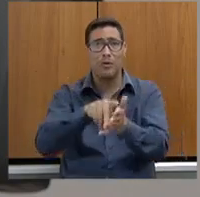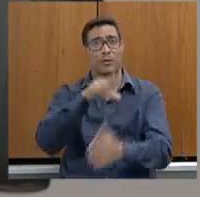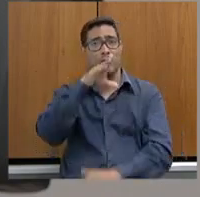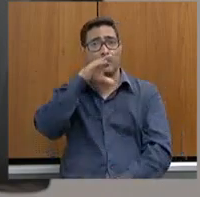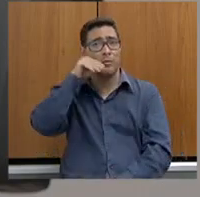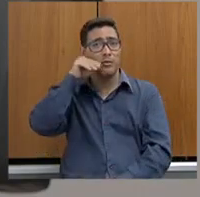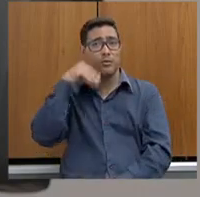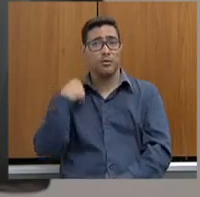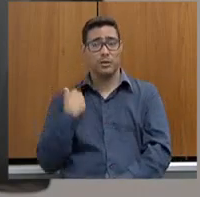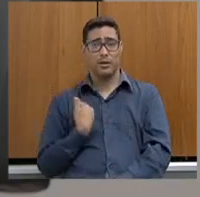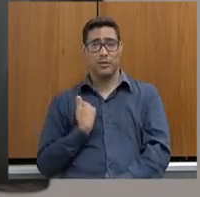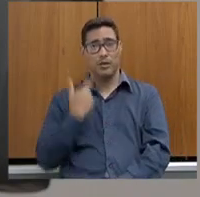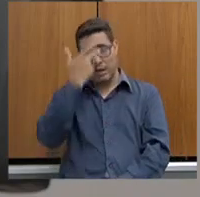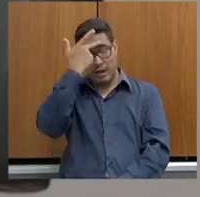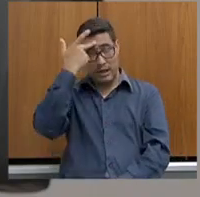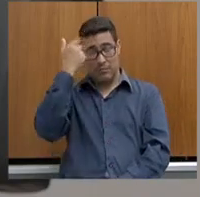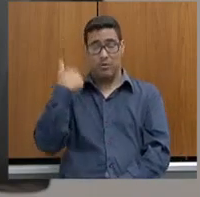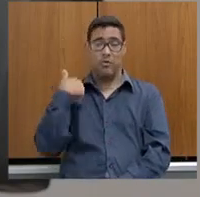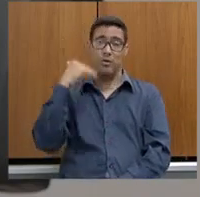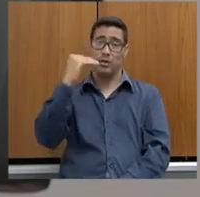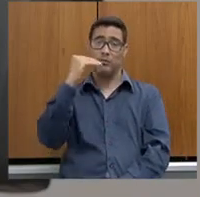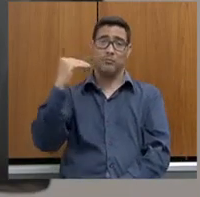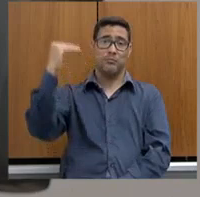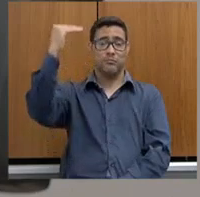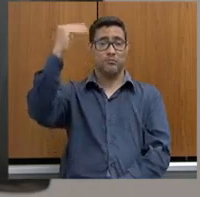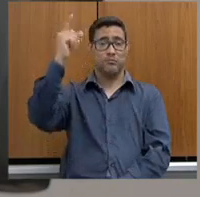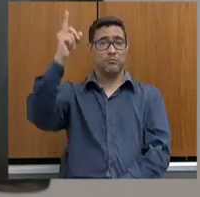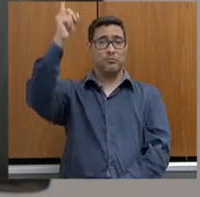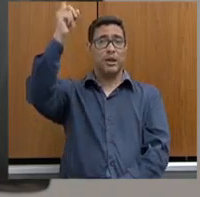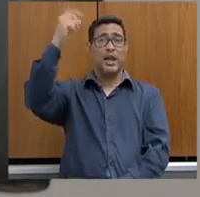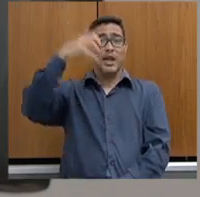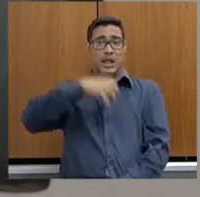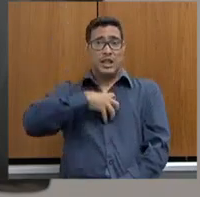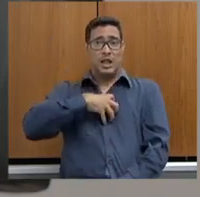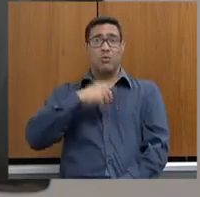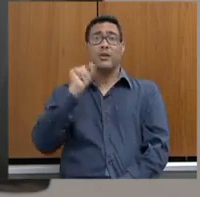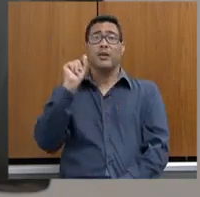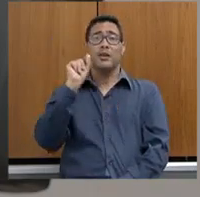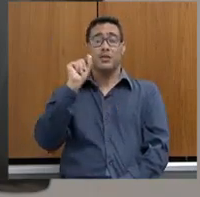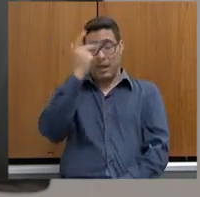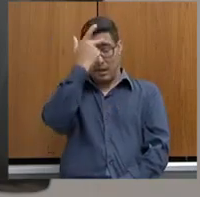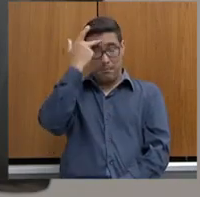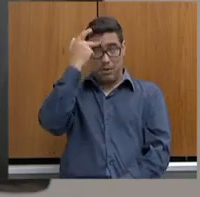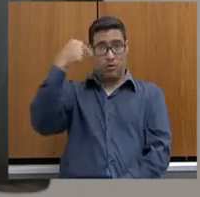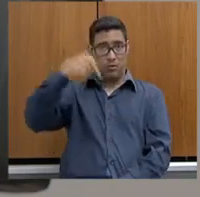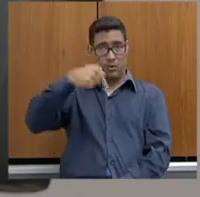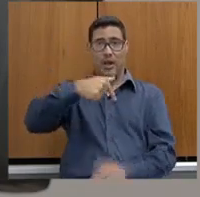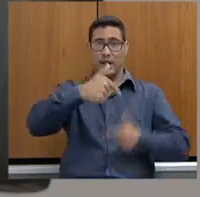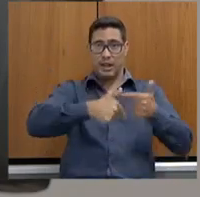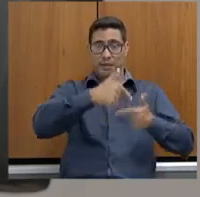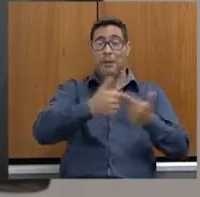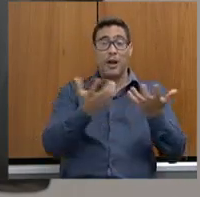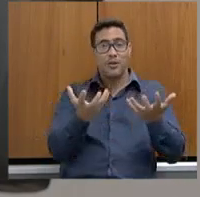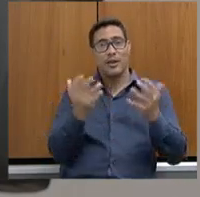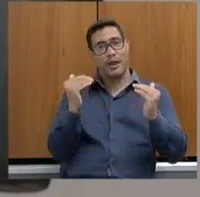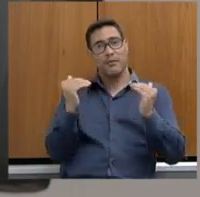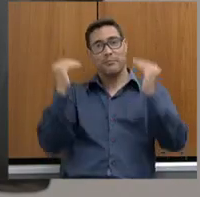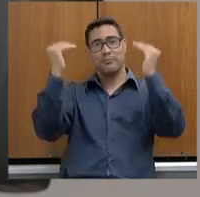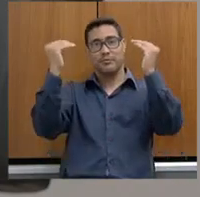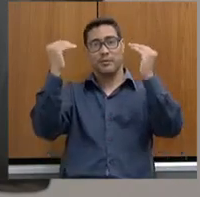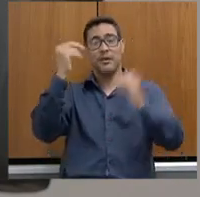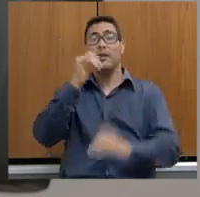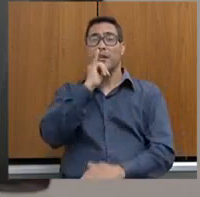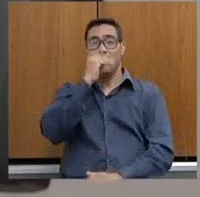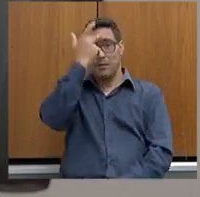porque quem está no topo talvez não sente a dor de quem está querendo a ascensão. Então, vou te dar um exemplo. O cara é coronel.